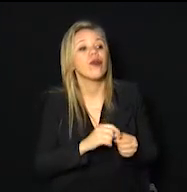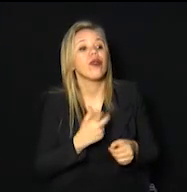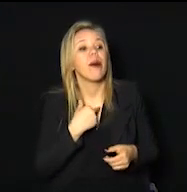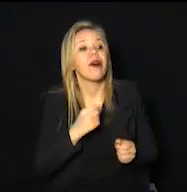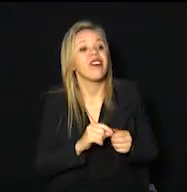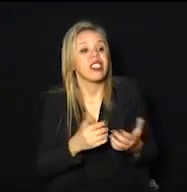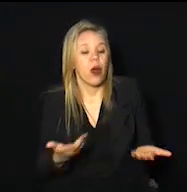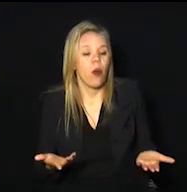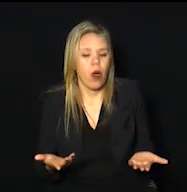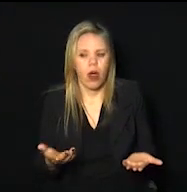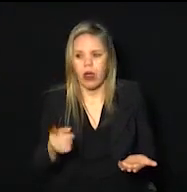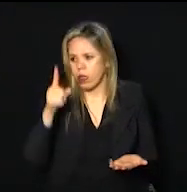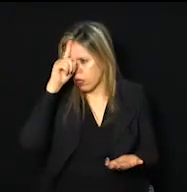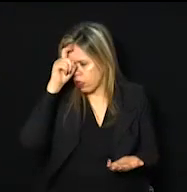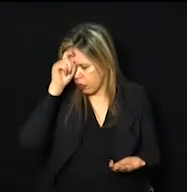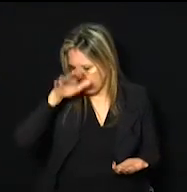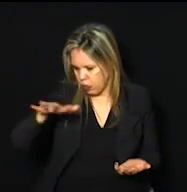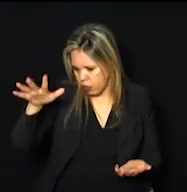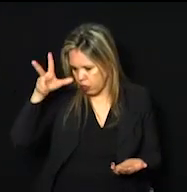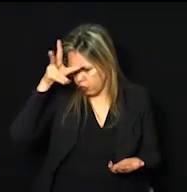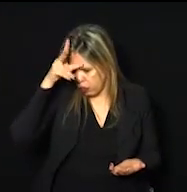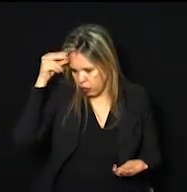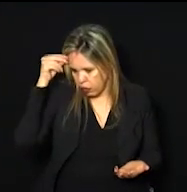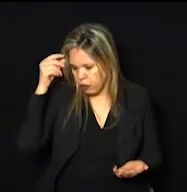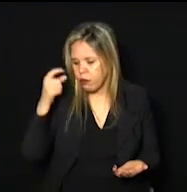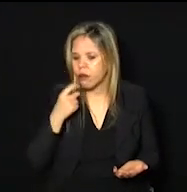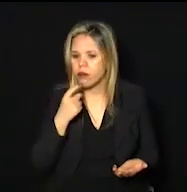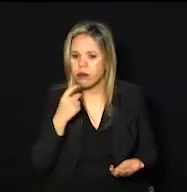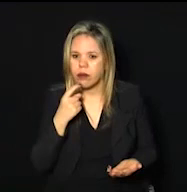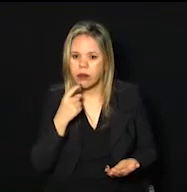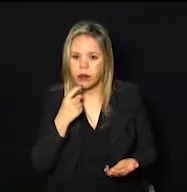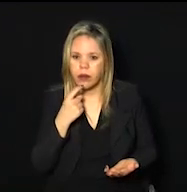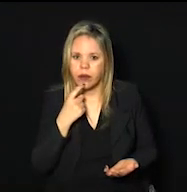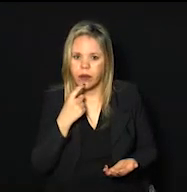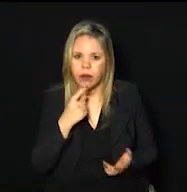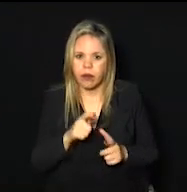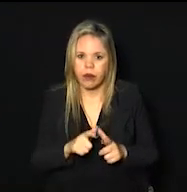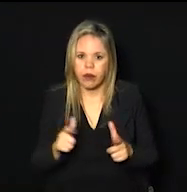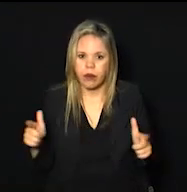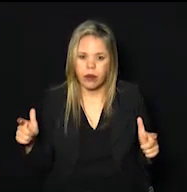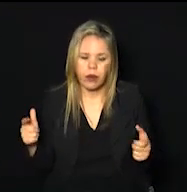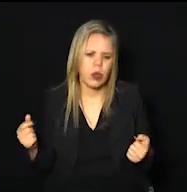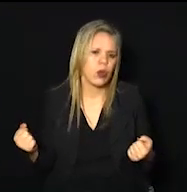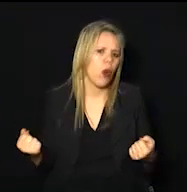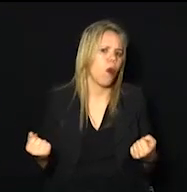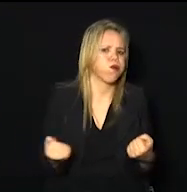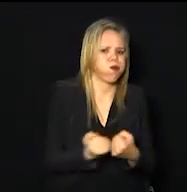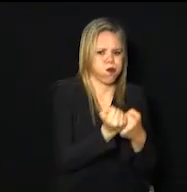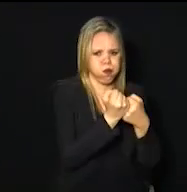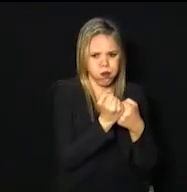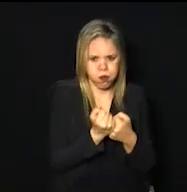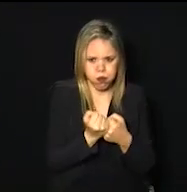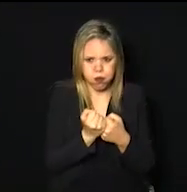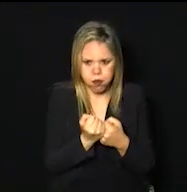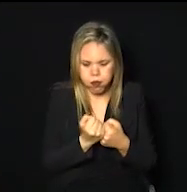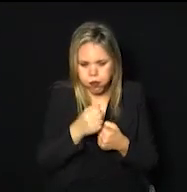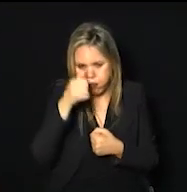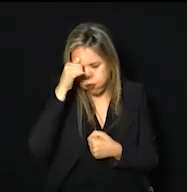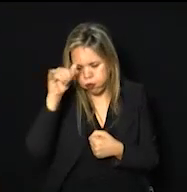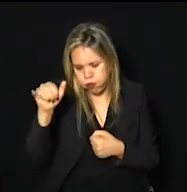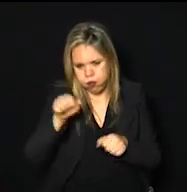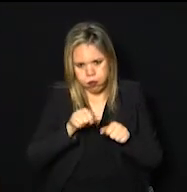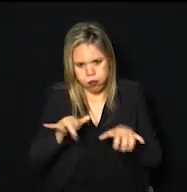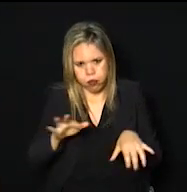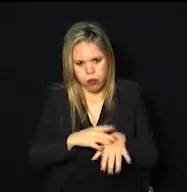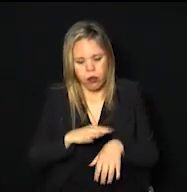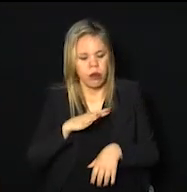Os hospitais públicos de Campinas foram o grande sustentáculo do combate à pandemia